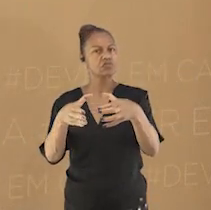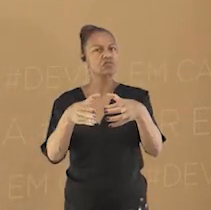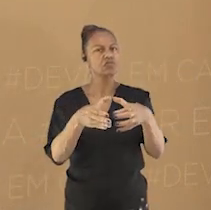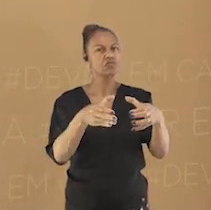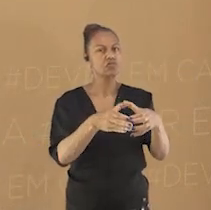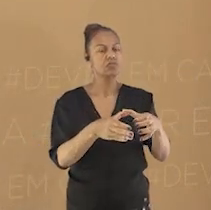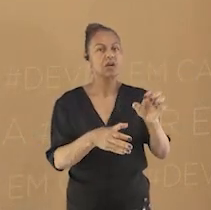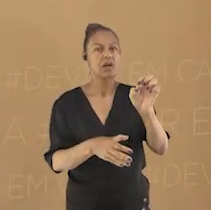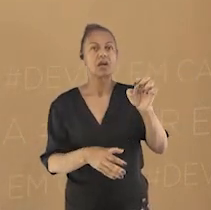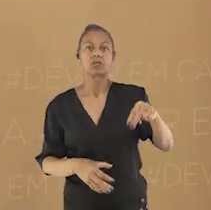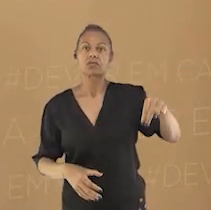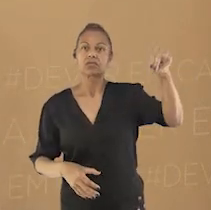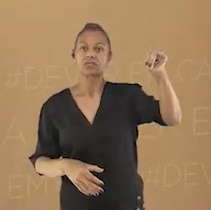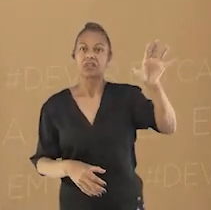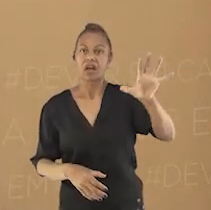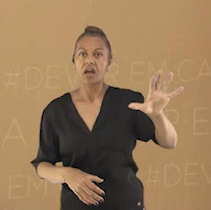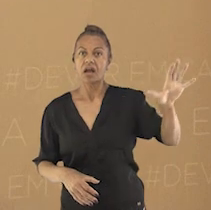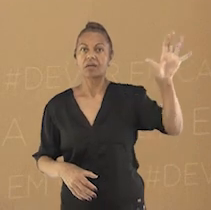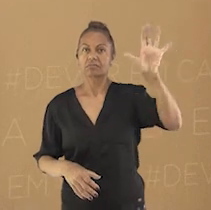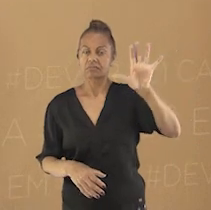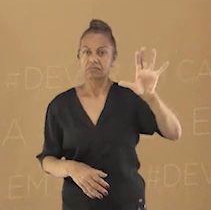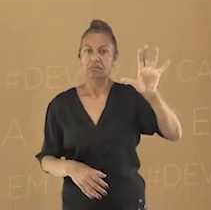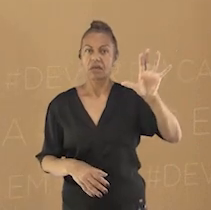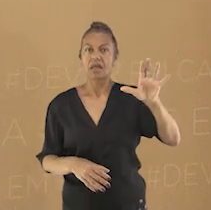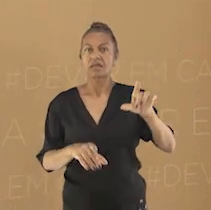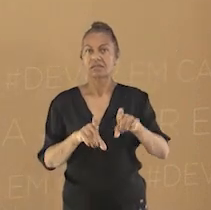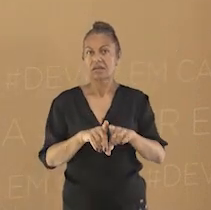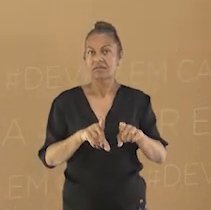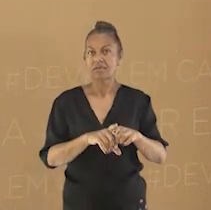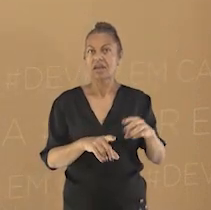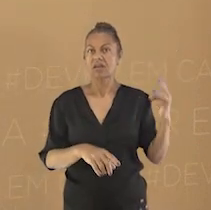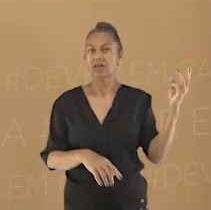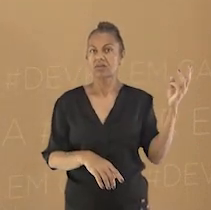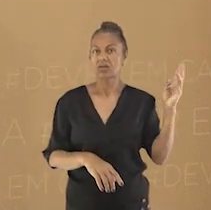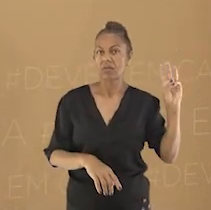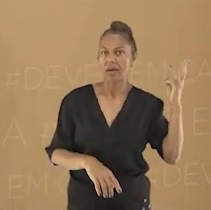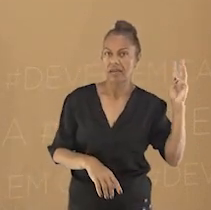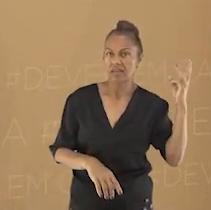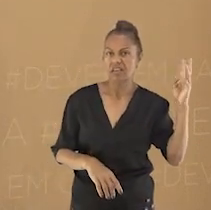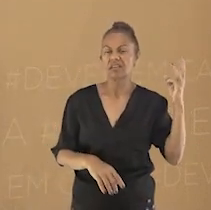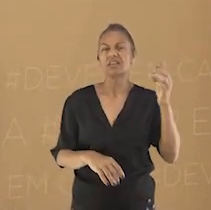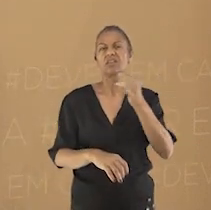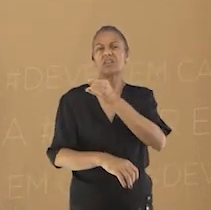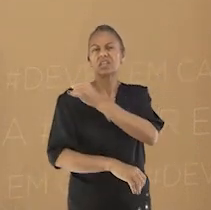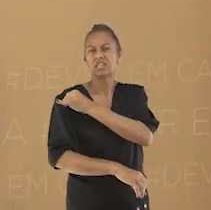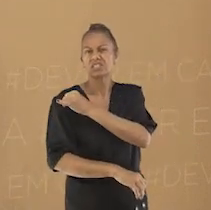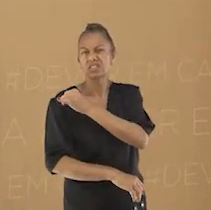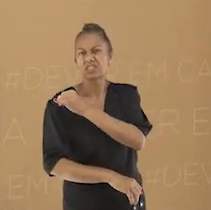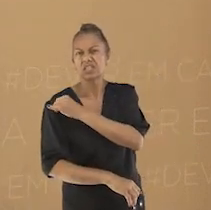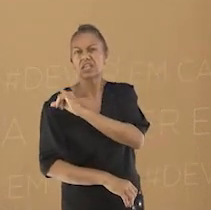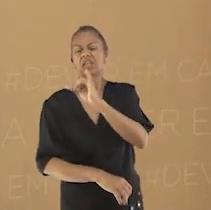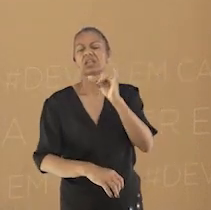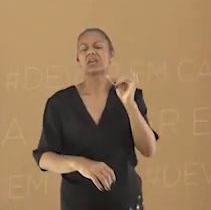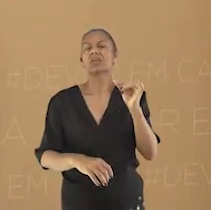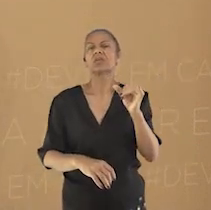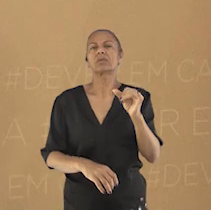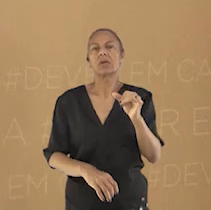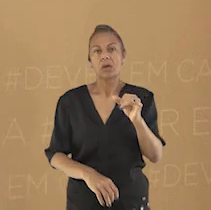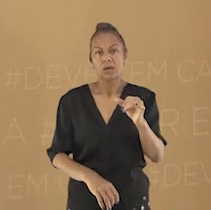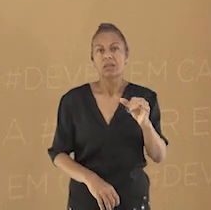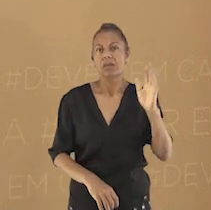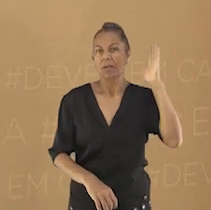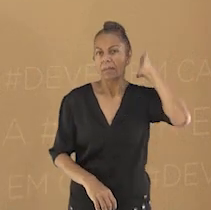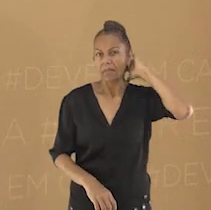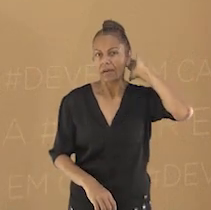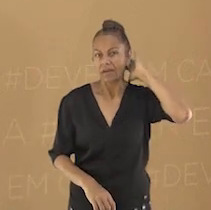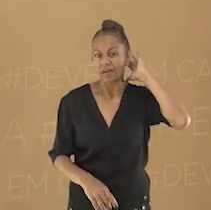estados do Nordeste. Tambor de Mina, no Maranhão, o Molocó, no Rio de Janeiro. Batuque, no